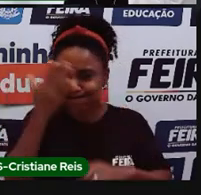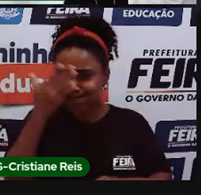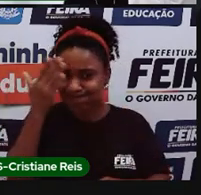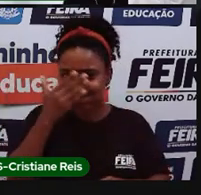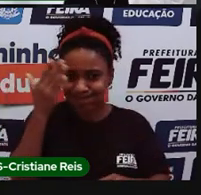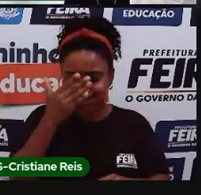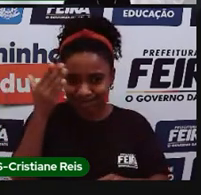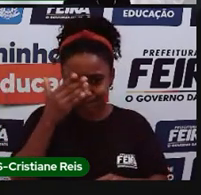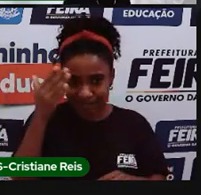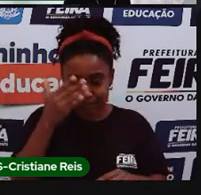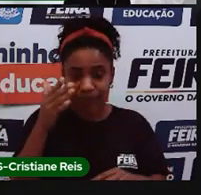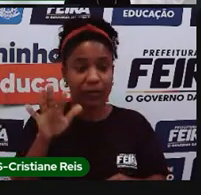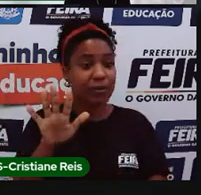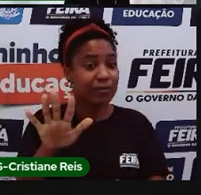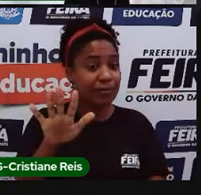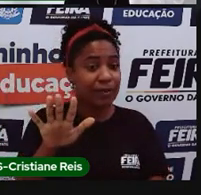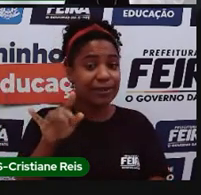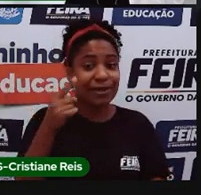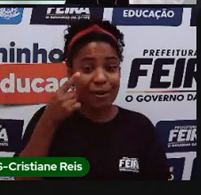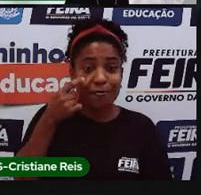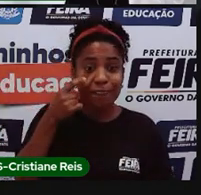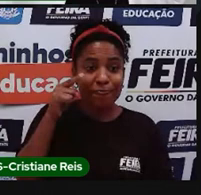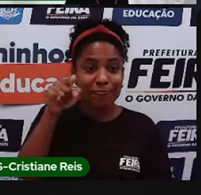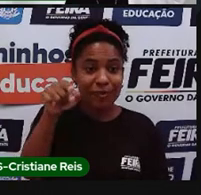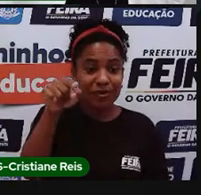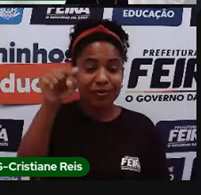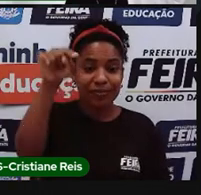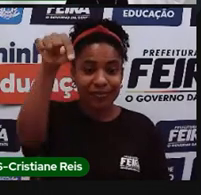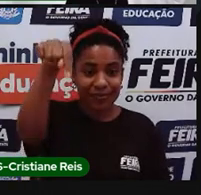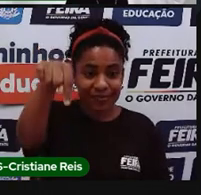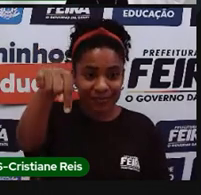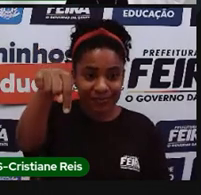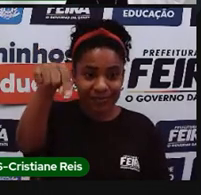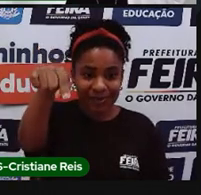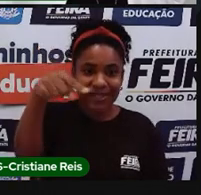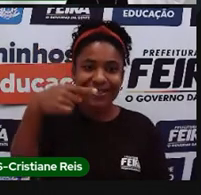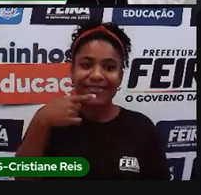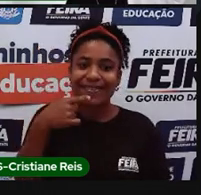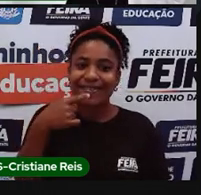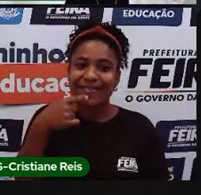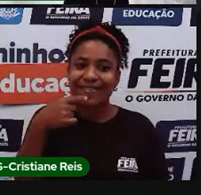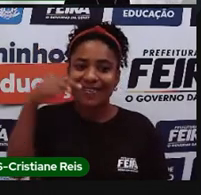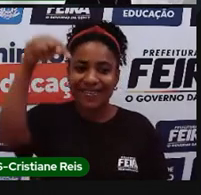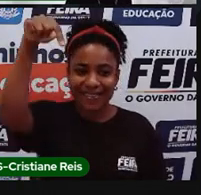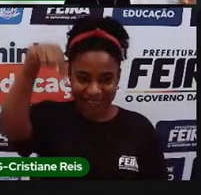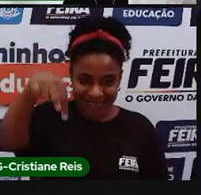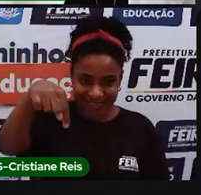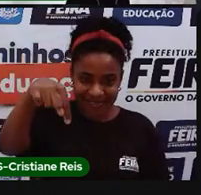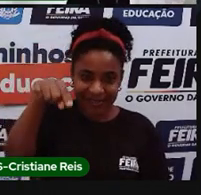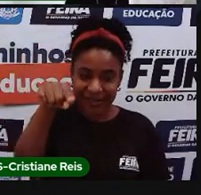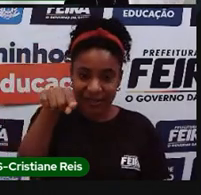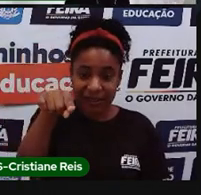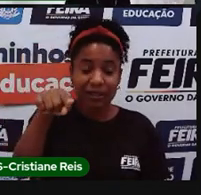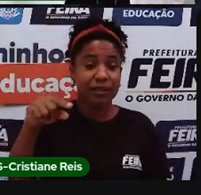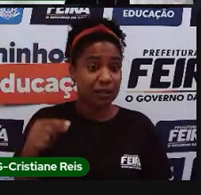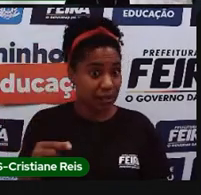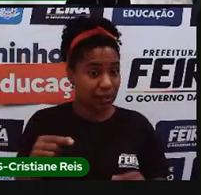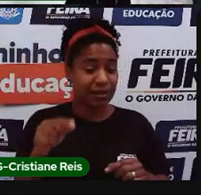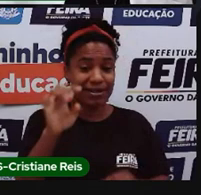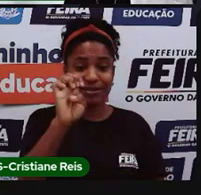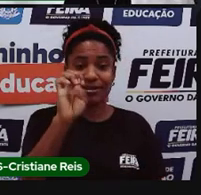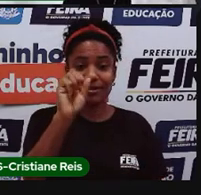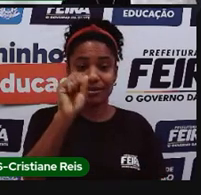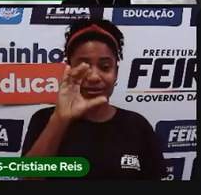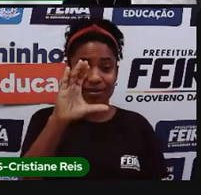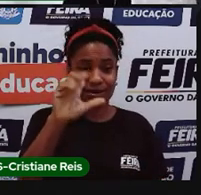da imagem, mas o que a gente precisa entender é que aqui essa é a escala gráfica, né, porque existem dois tipos de escala, a gráfica e a